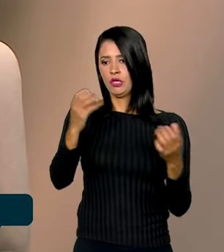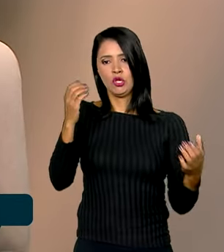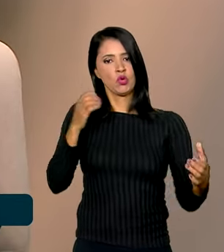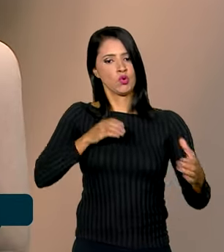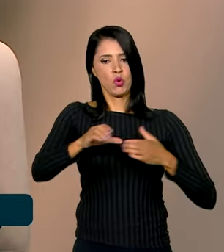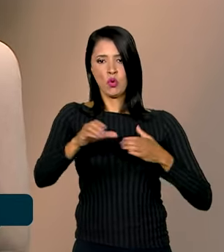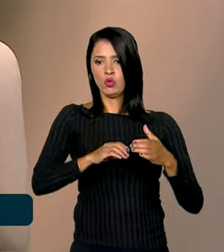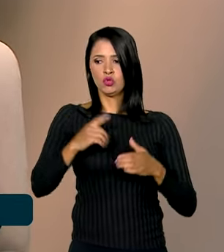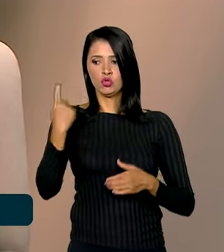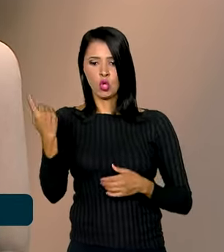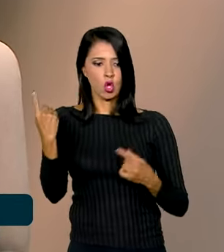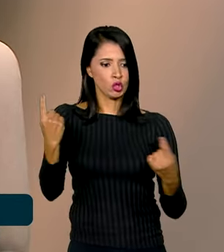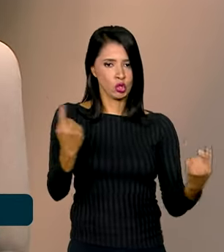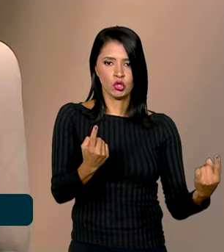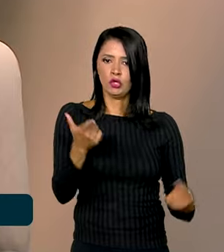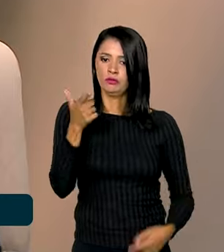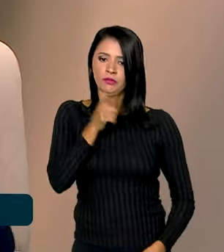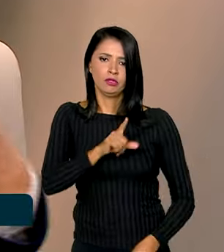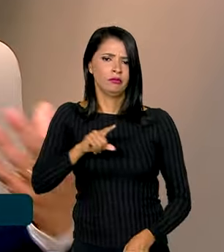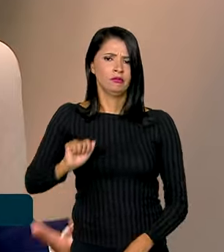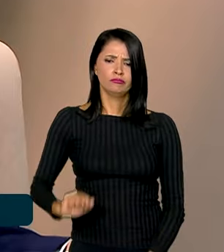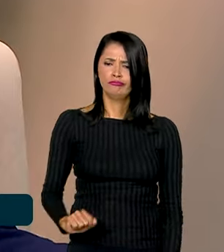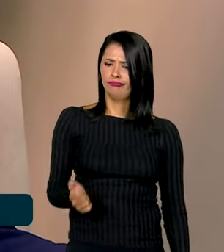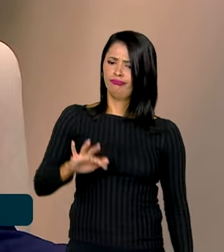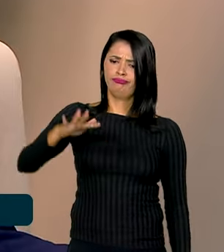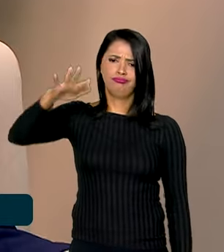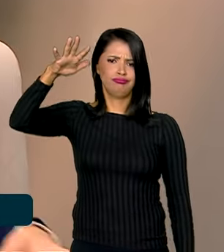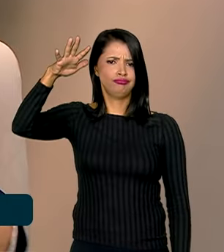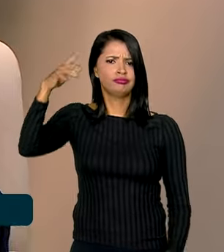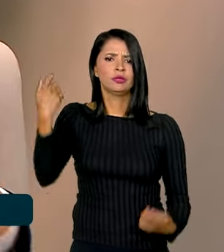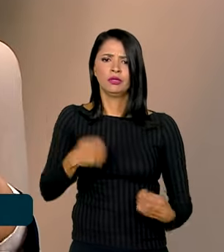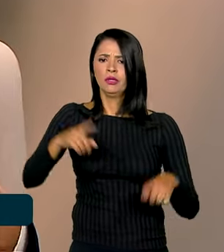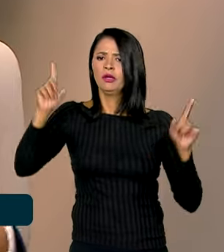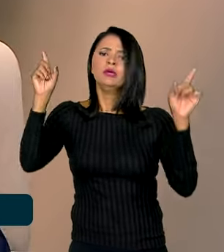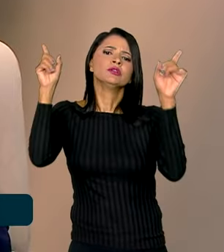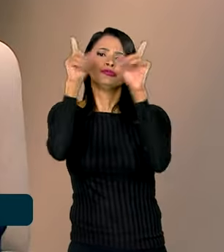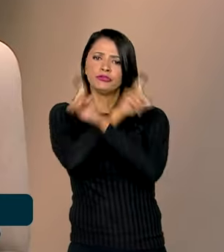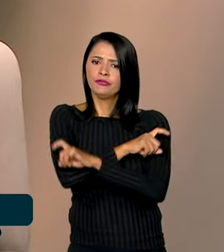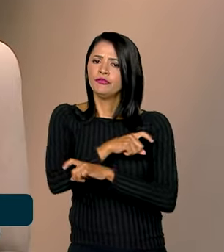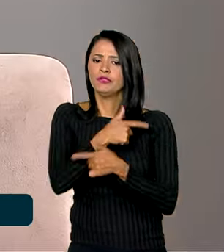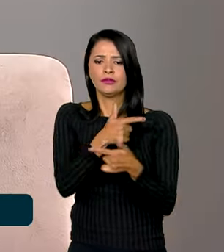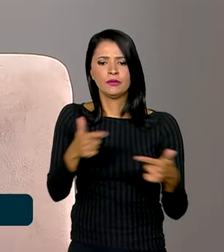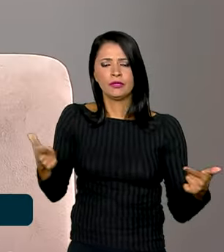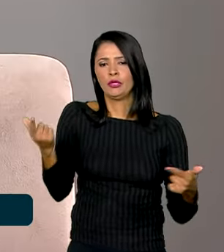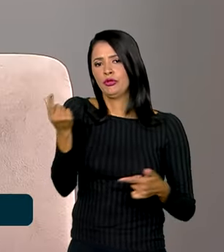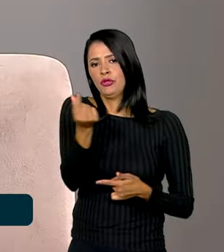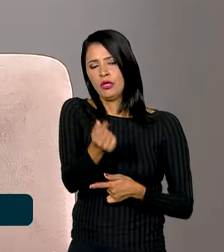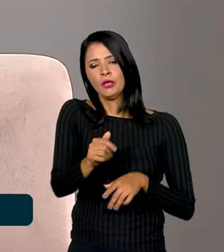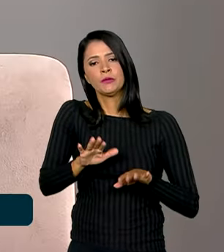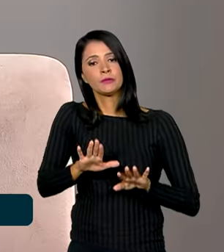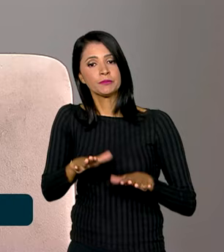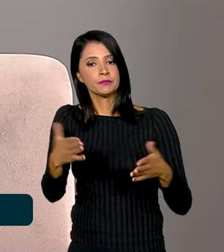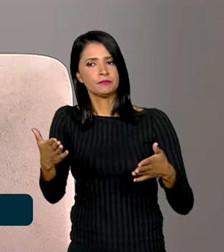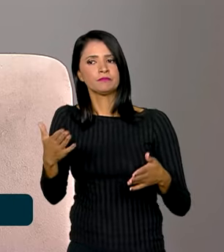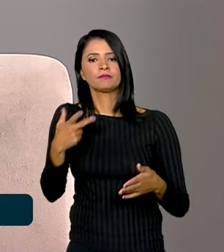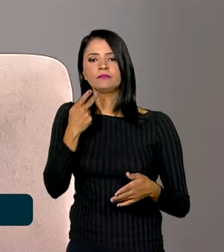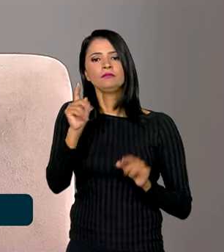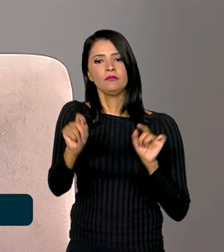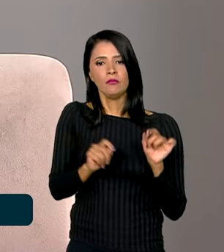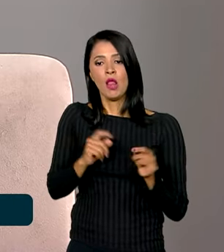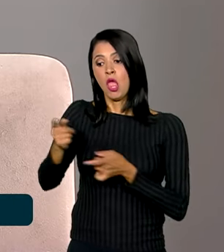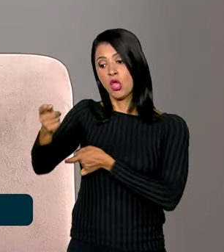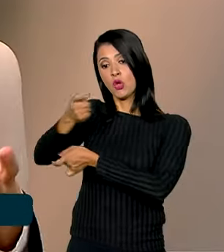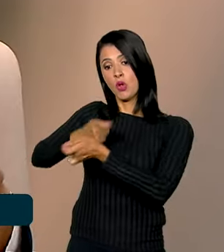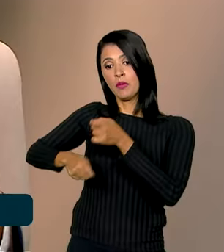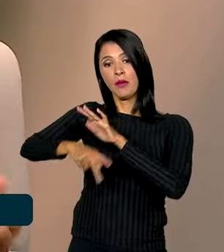individualmente. custaria muito caro, seria difícil, eles nunca teriam um recurso suficiente para isso. E a gente fala que é uma economia